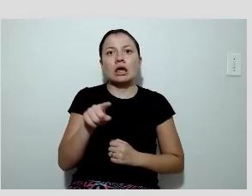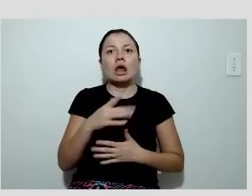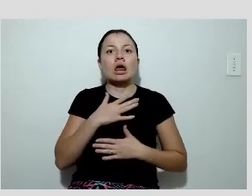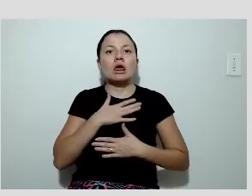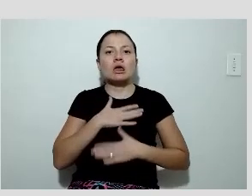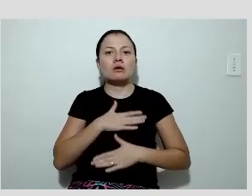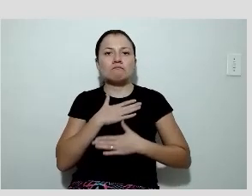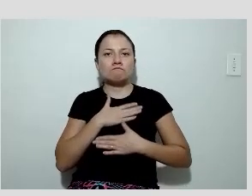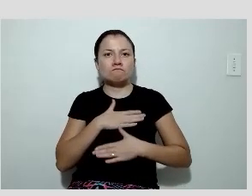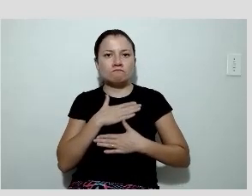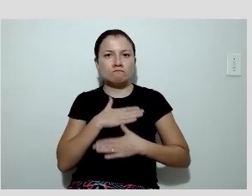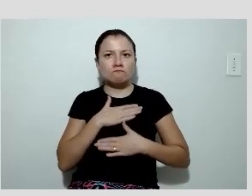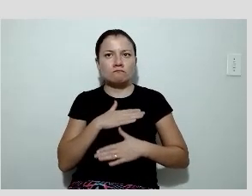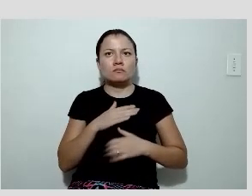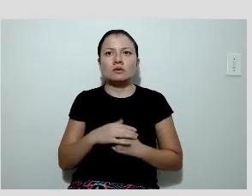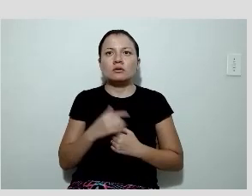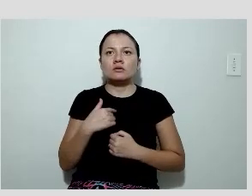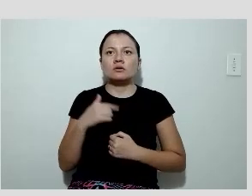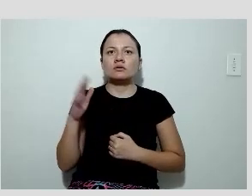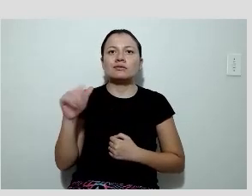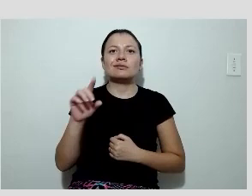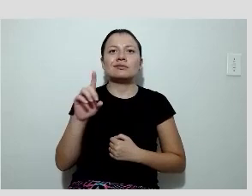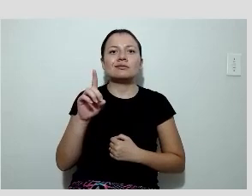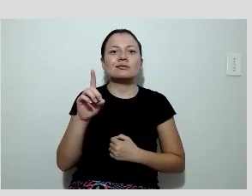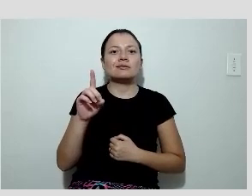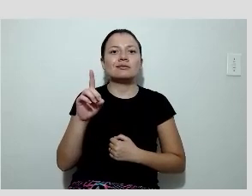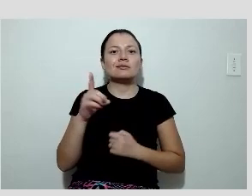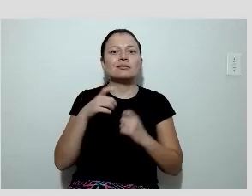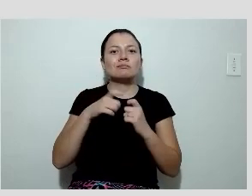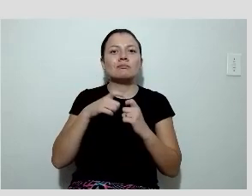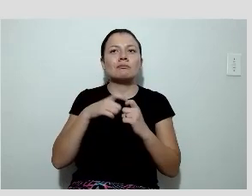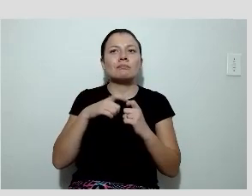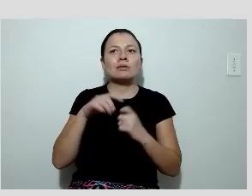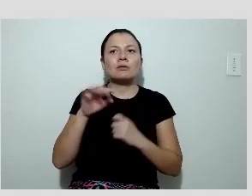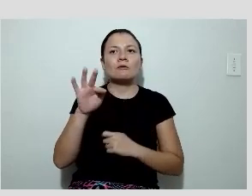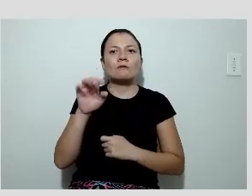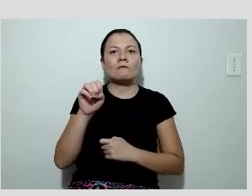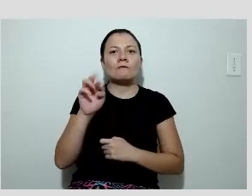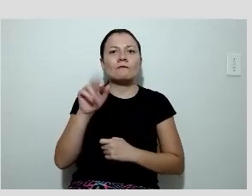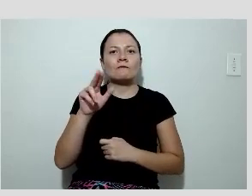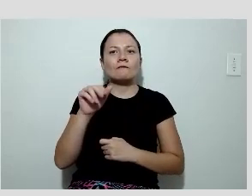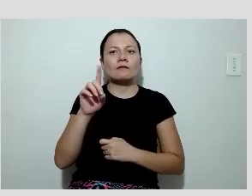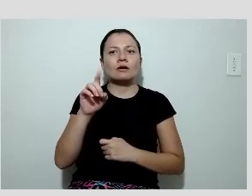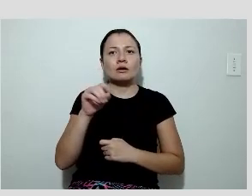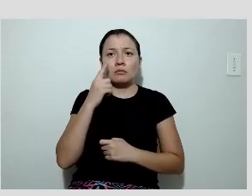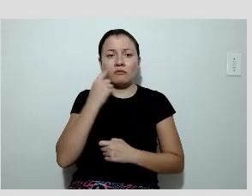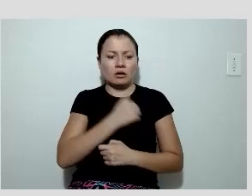Gostaria de chamar o doutor Fernando Rangel para comentar o eletro. Por favor.